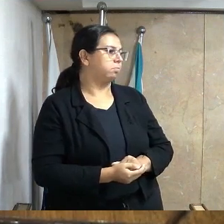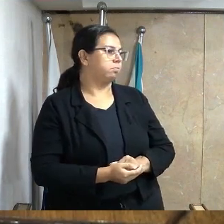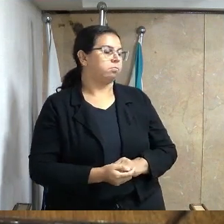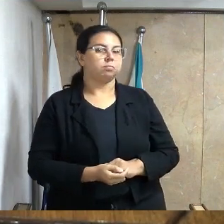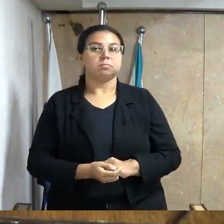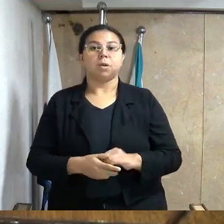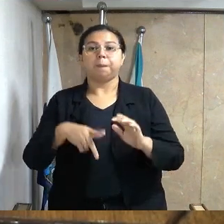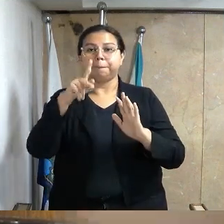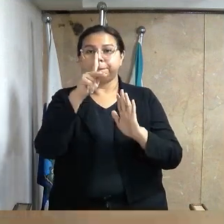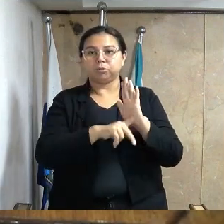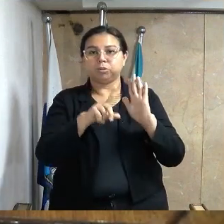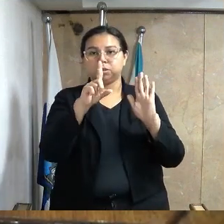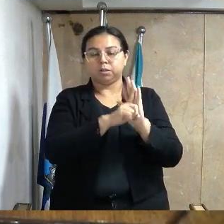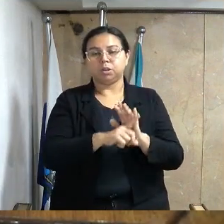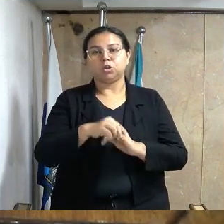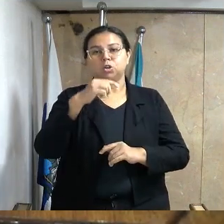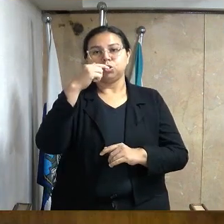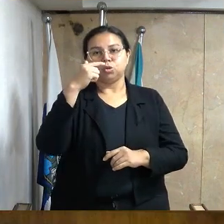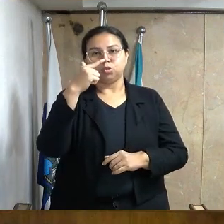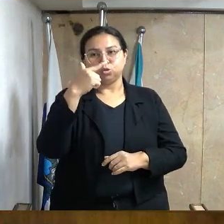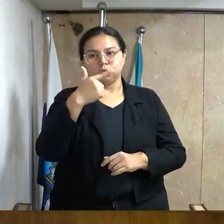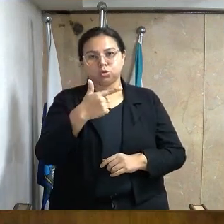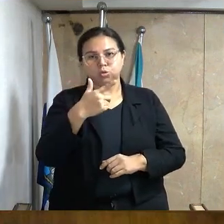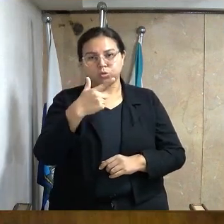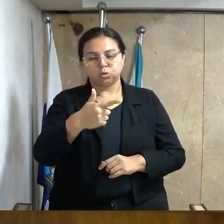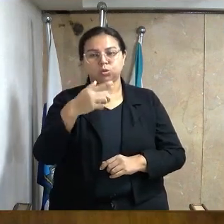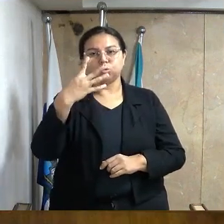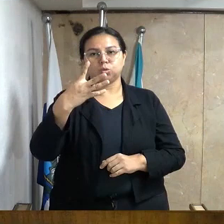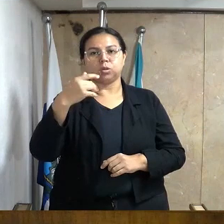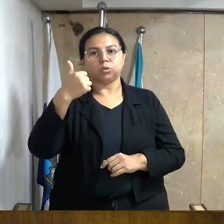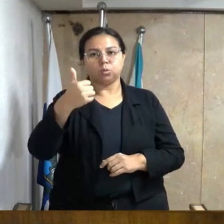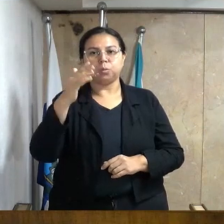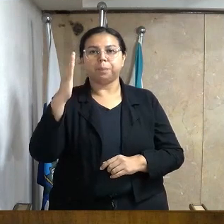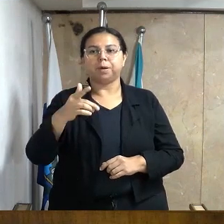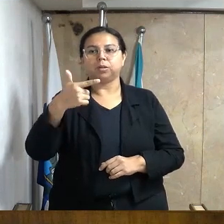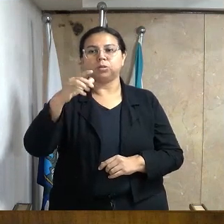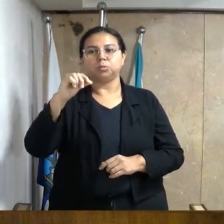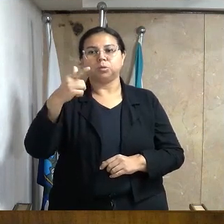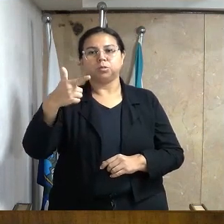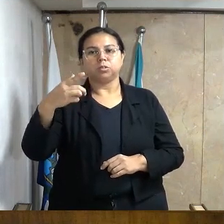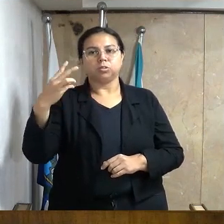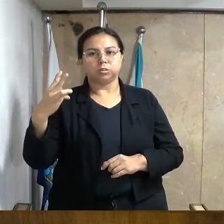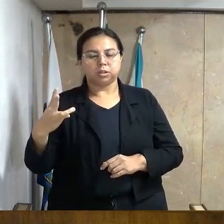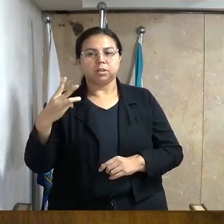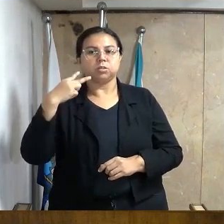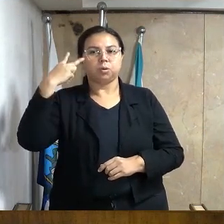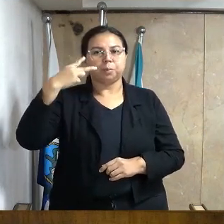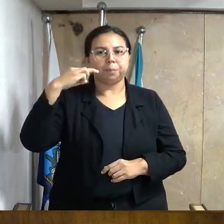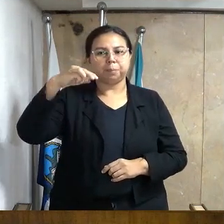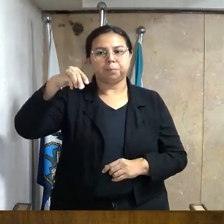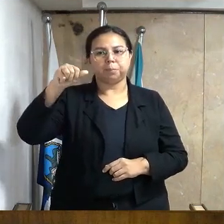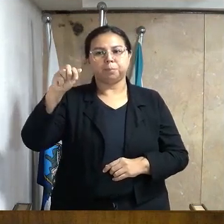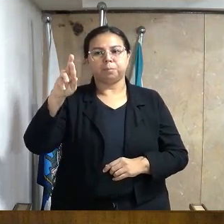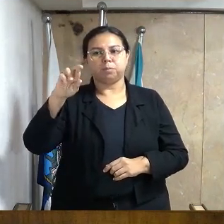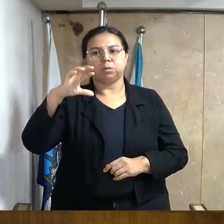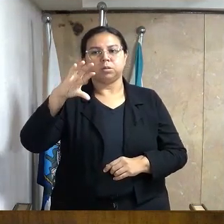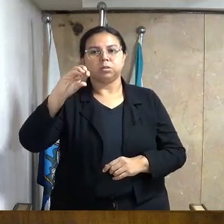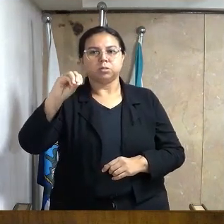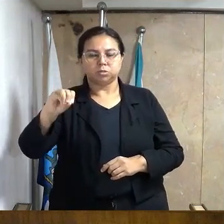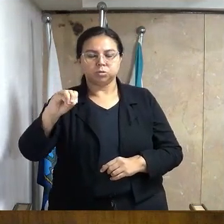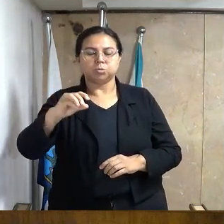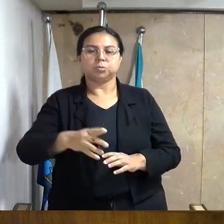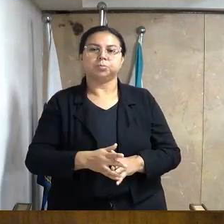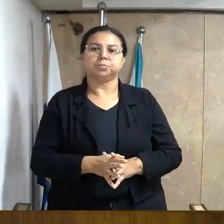Projeto de lei 241, barra 2023. Do excelentíssimo senhor vereador Maurício Guimarães Nascimento,